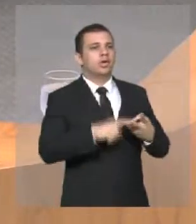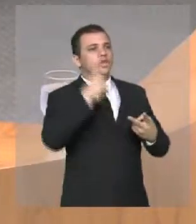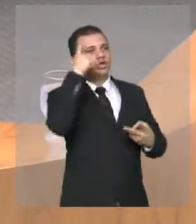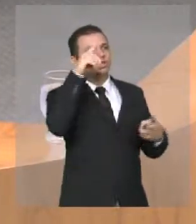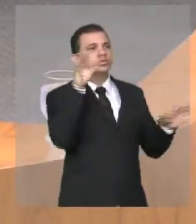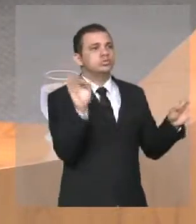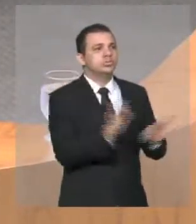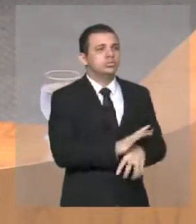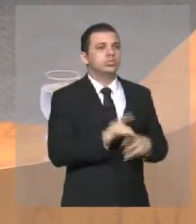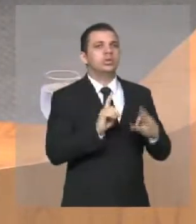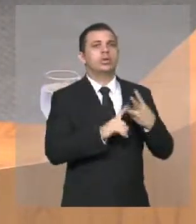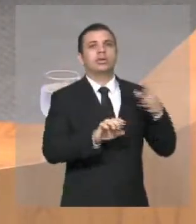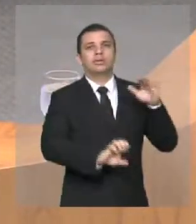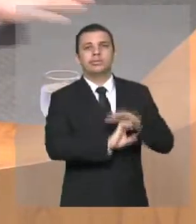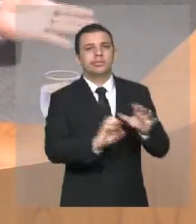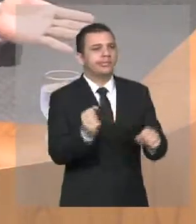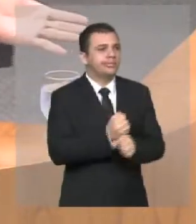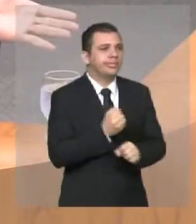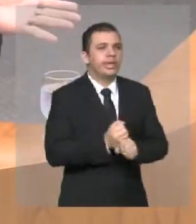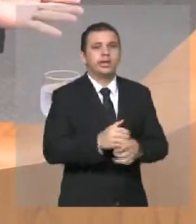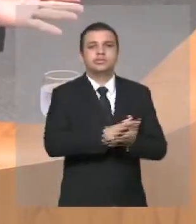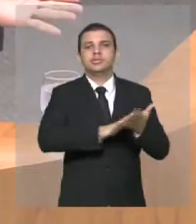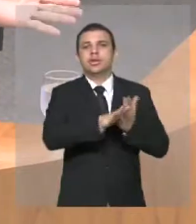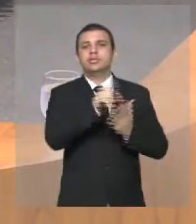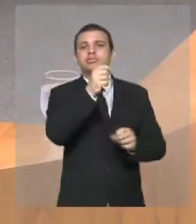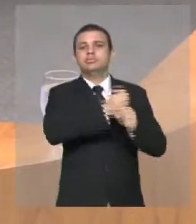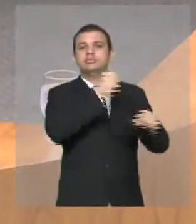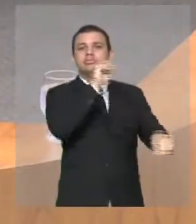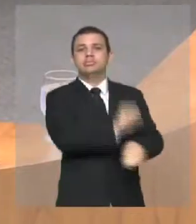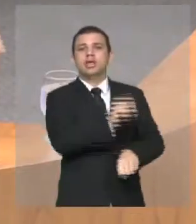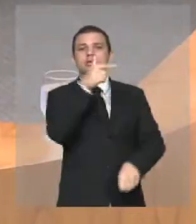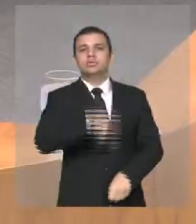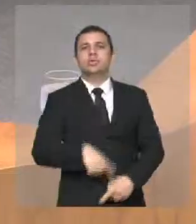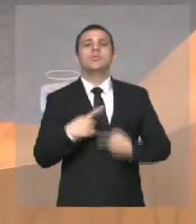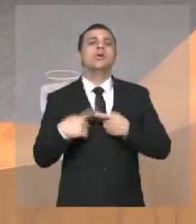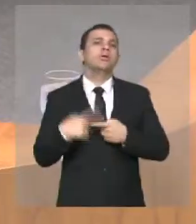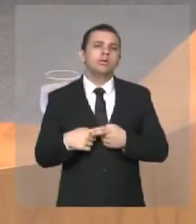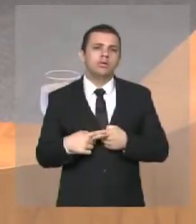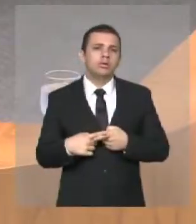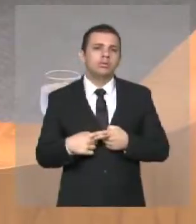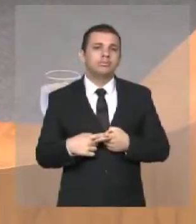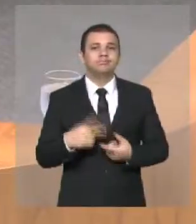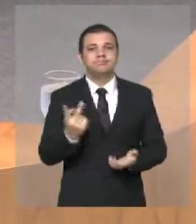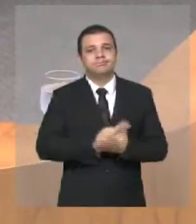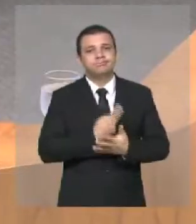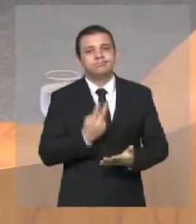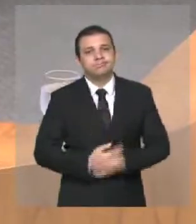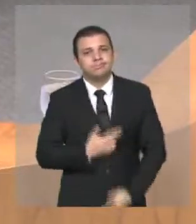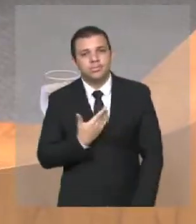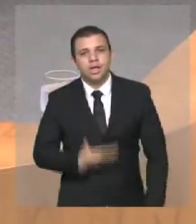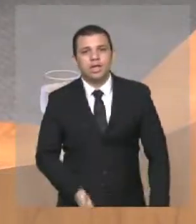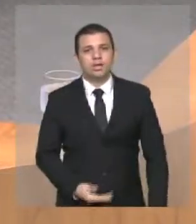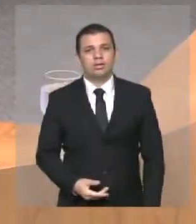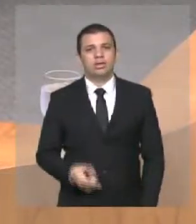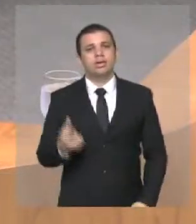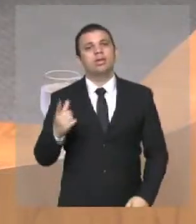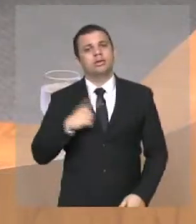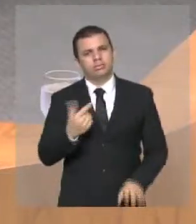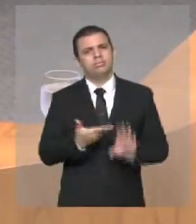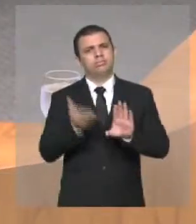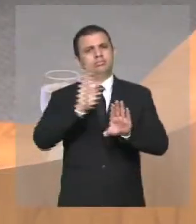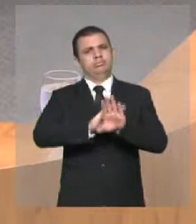que está construindo, e a obra está parada novamente. Por quê? Porque a gente tem regular, porque tem maracutaia,